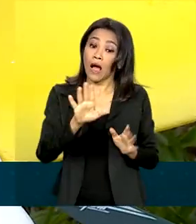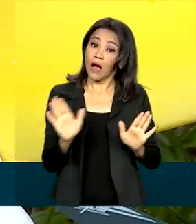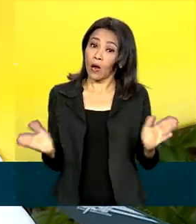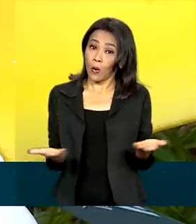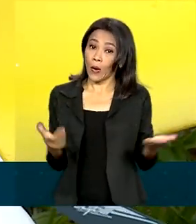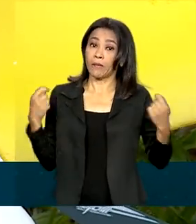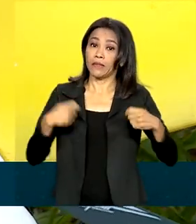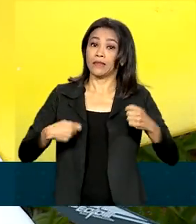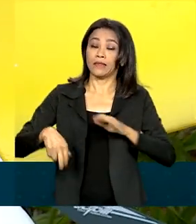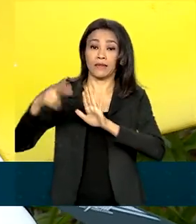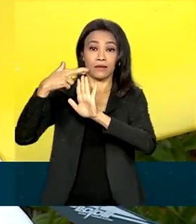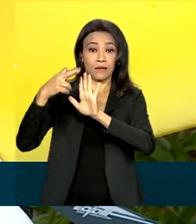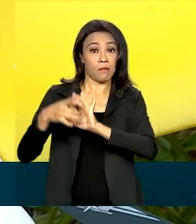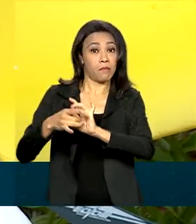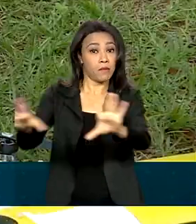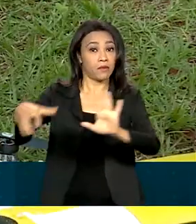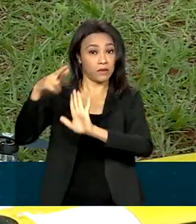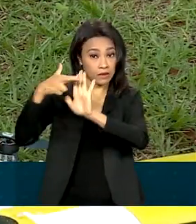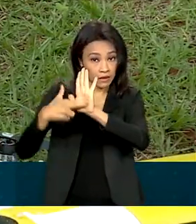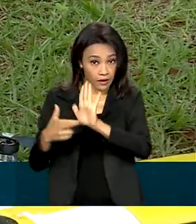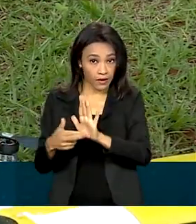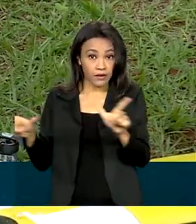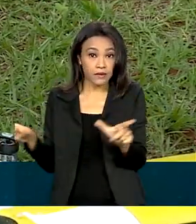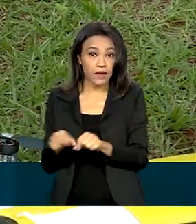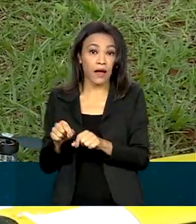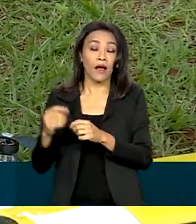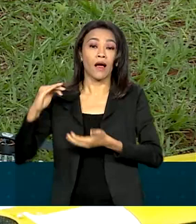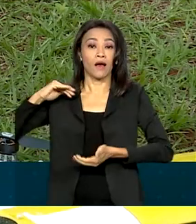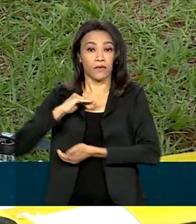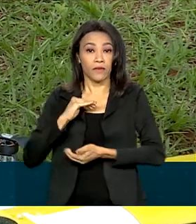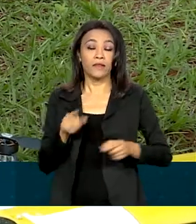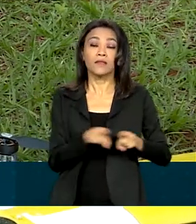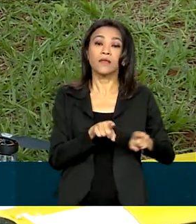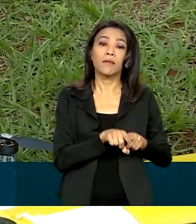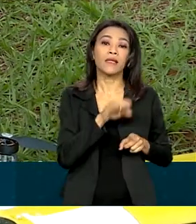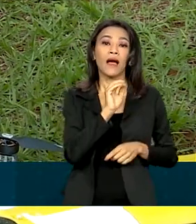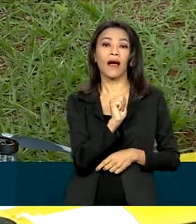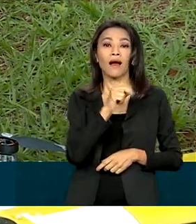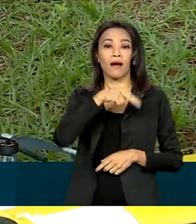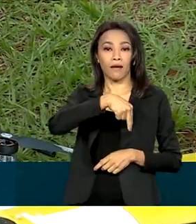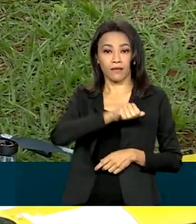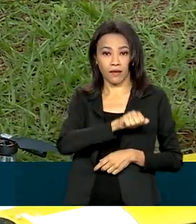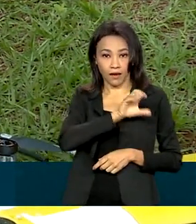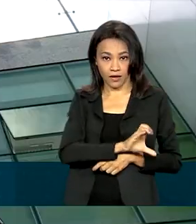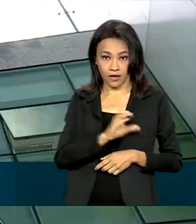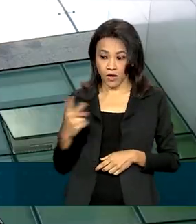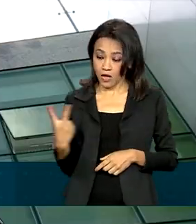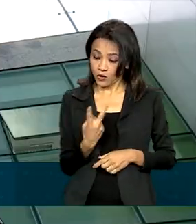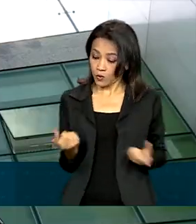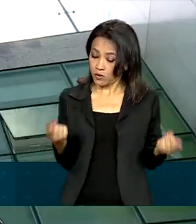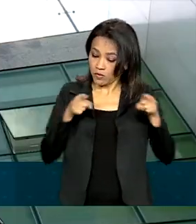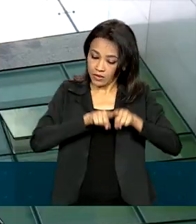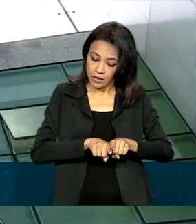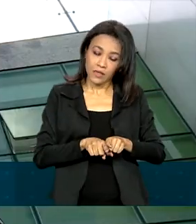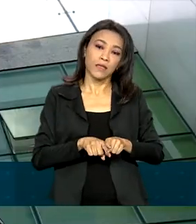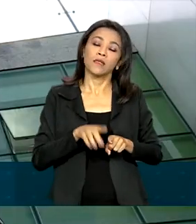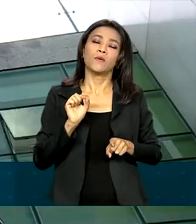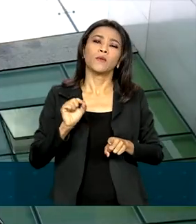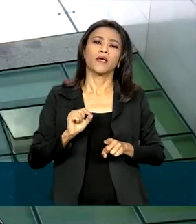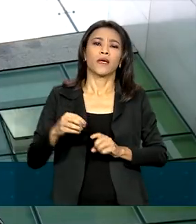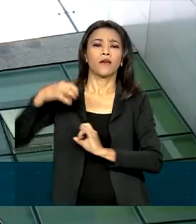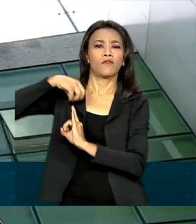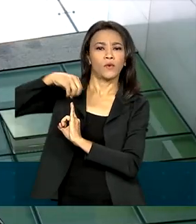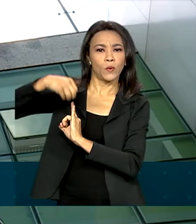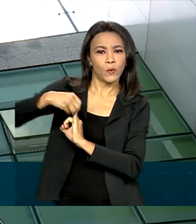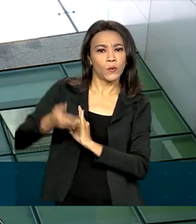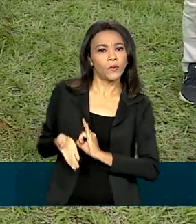reguladoras, como a Anvisa e a ANAC, a Agência Nacional de Aviação Civil. A proposta é uma parceria entre a Fiocruz e a